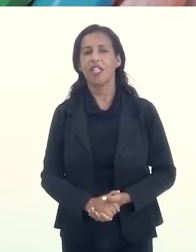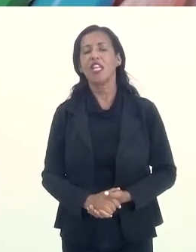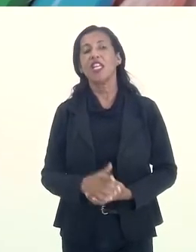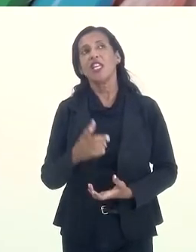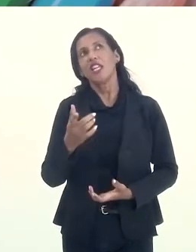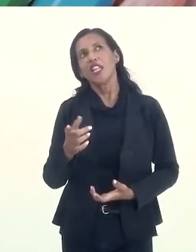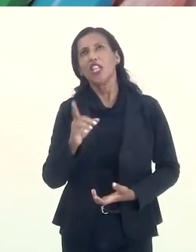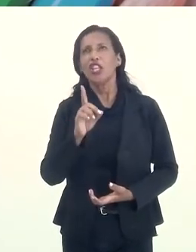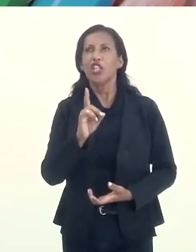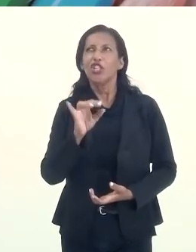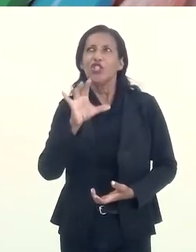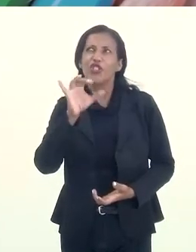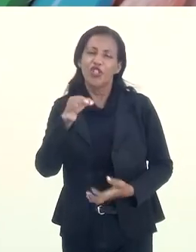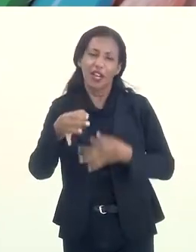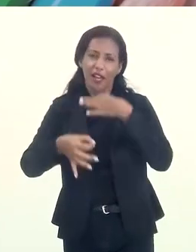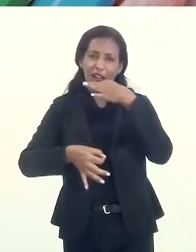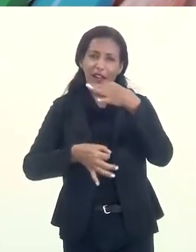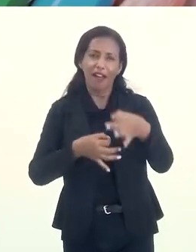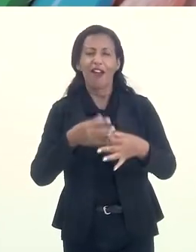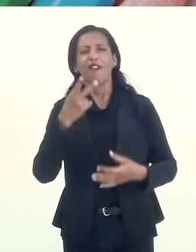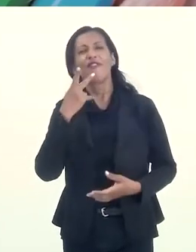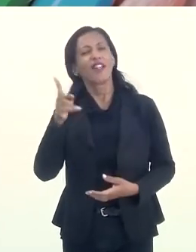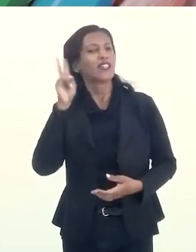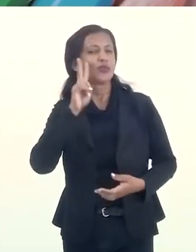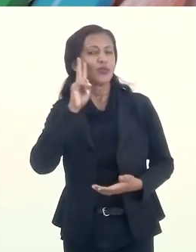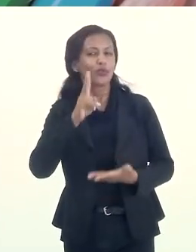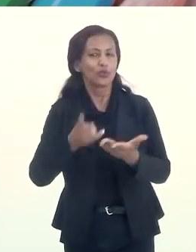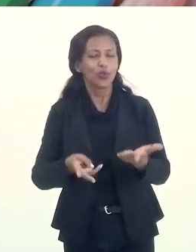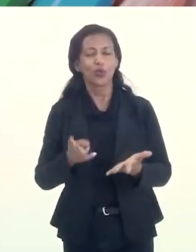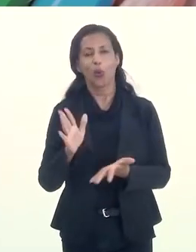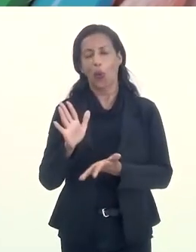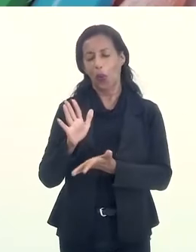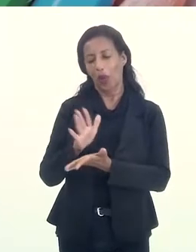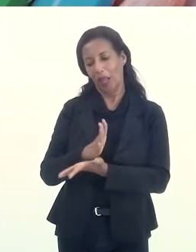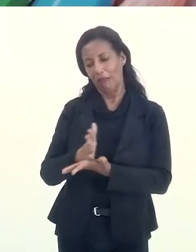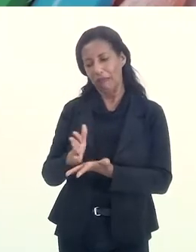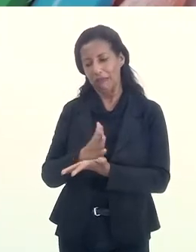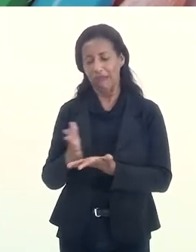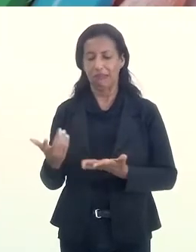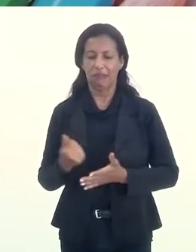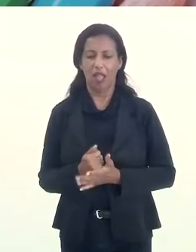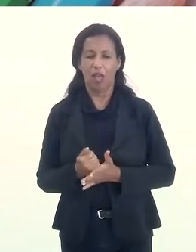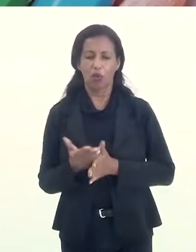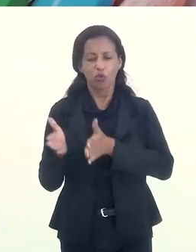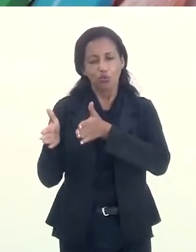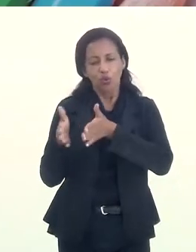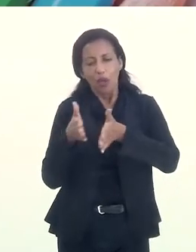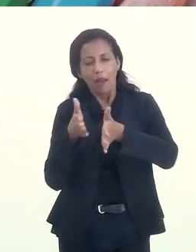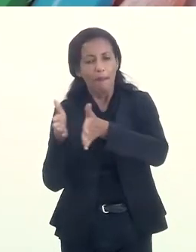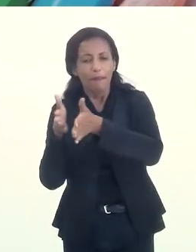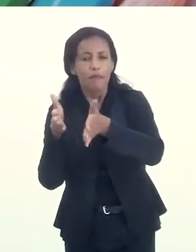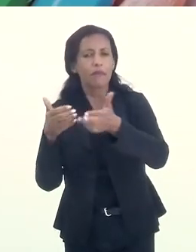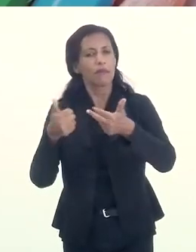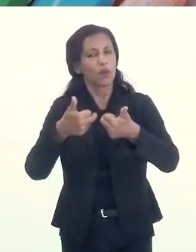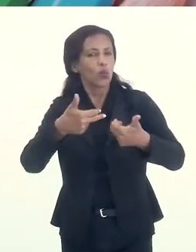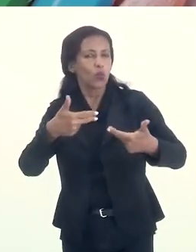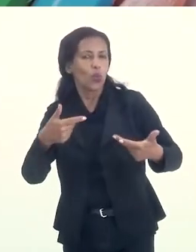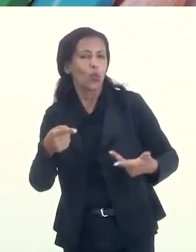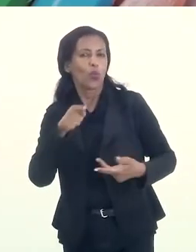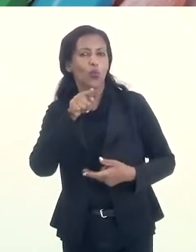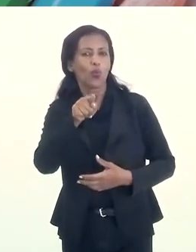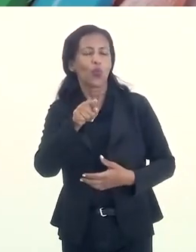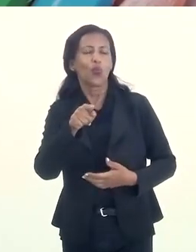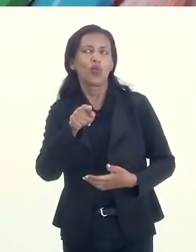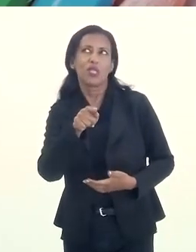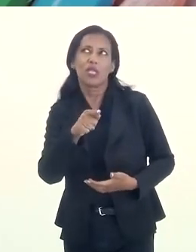E dicas que a gente adora? Fala um pouquinho da tua história, alguns atalhos, algumas coisas